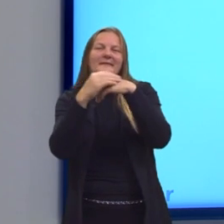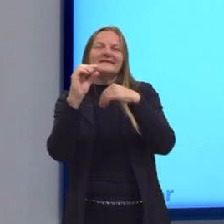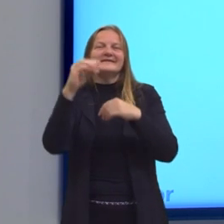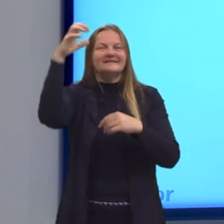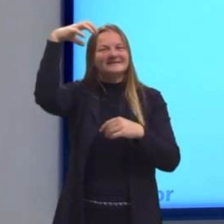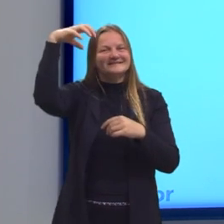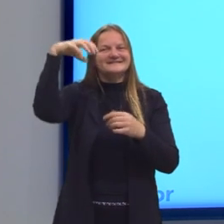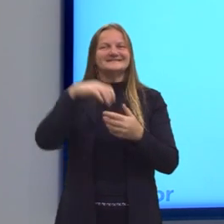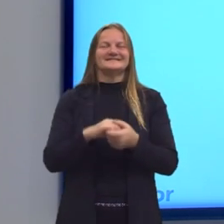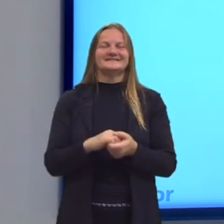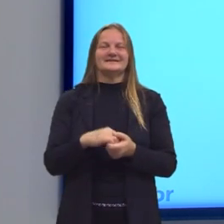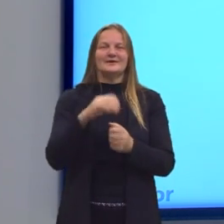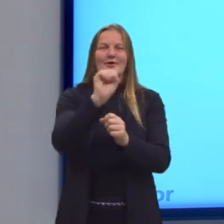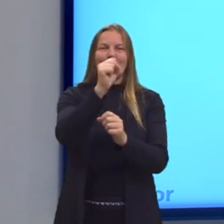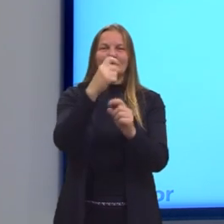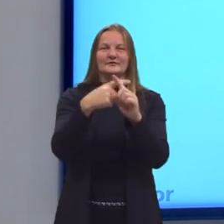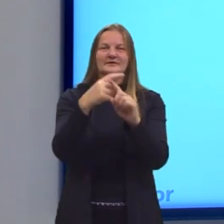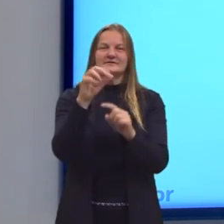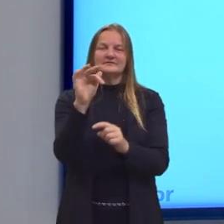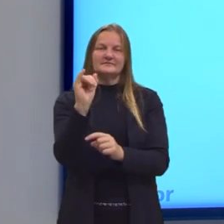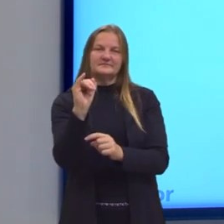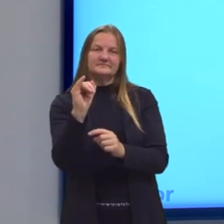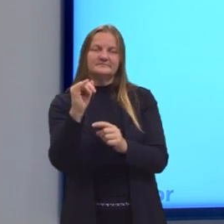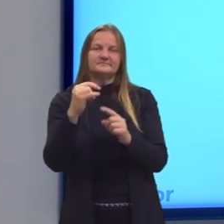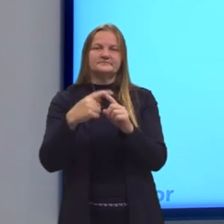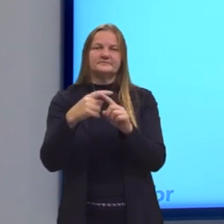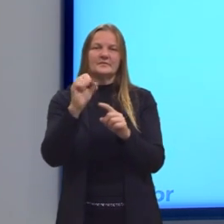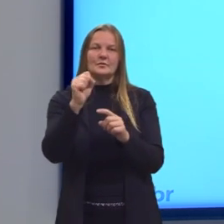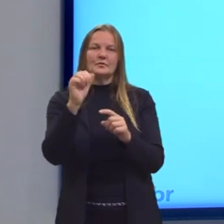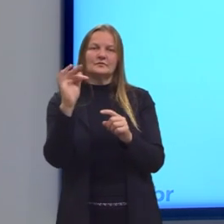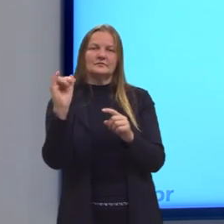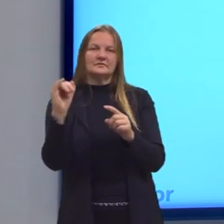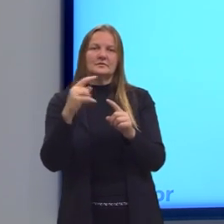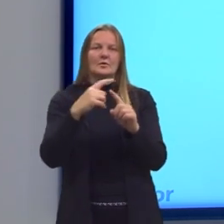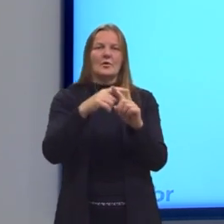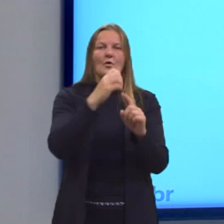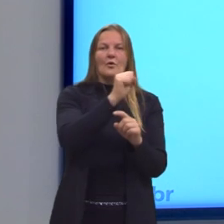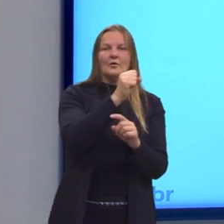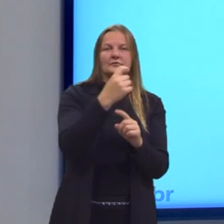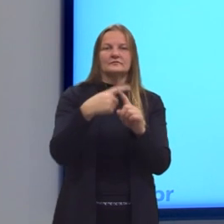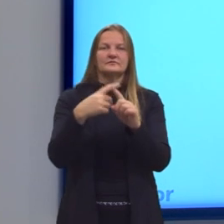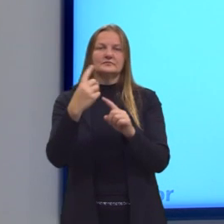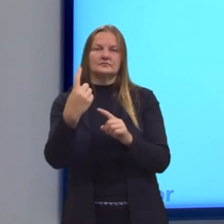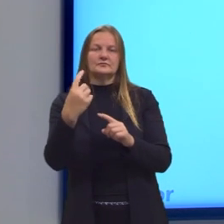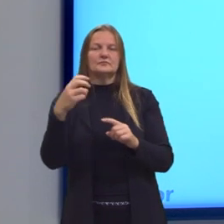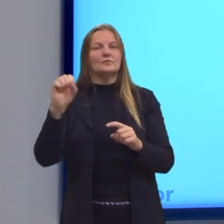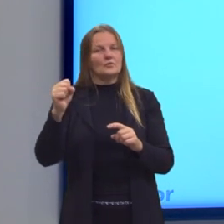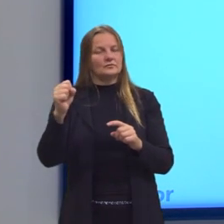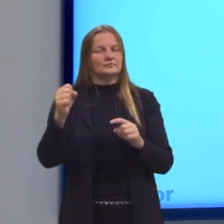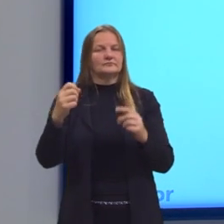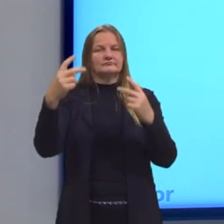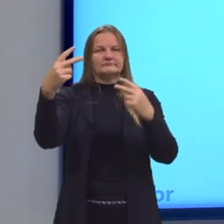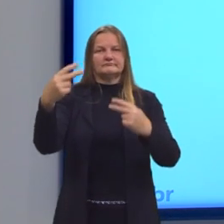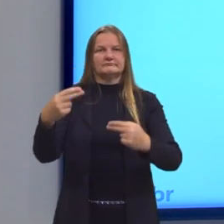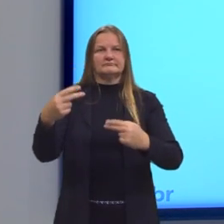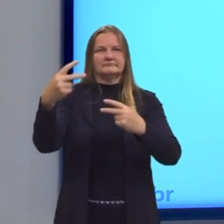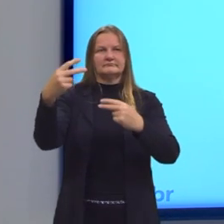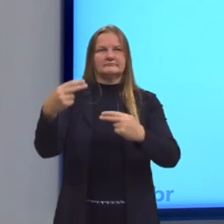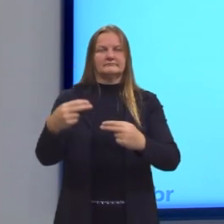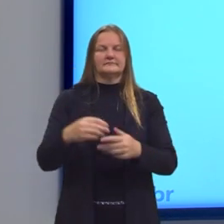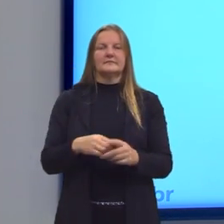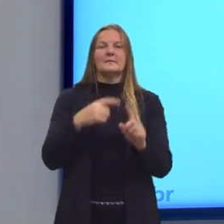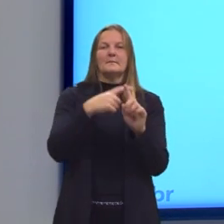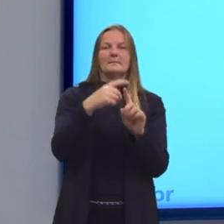8 vezes FI, 8 FI. 8 vezes 1, 8. E nós temos ainda aquele mais 5